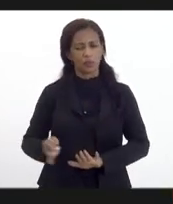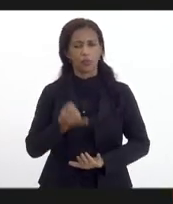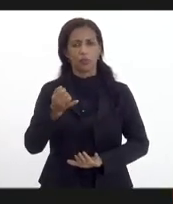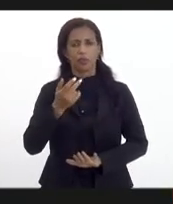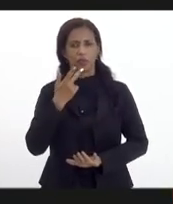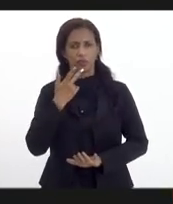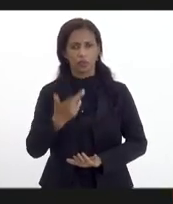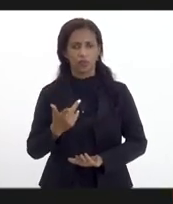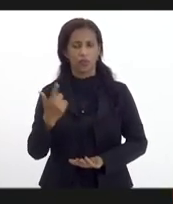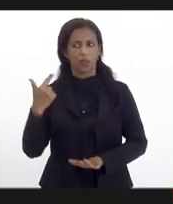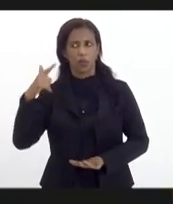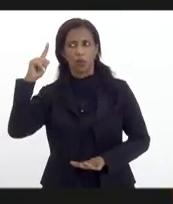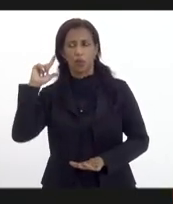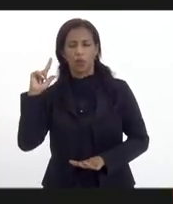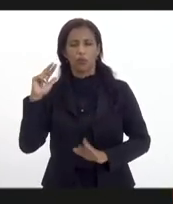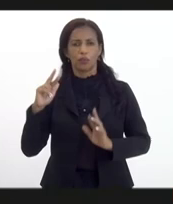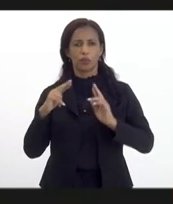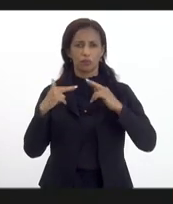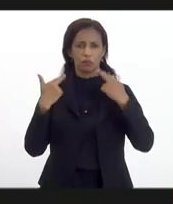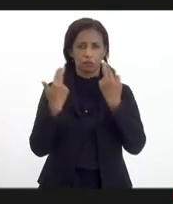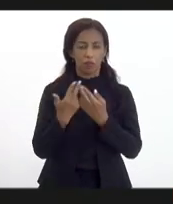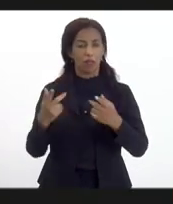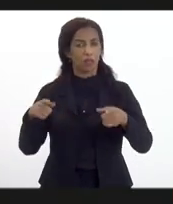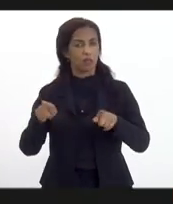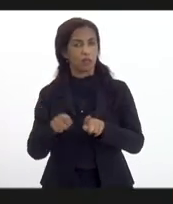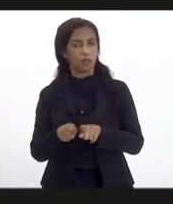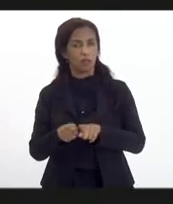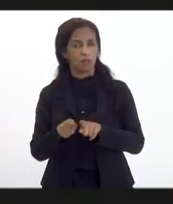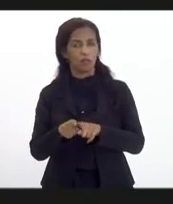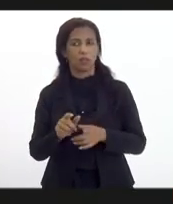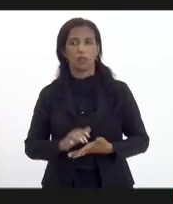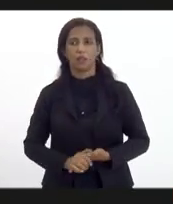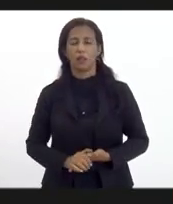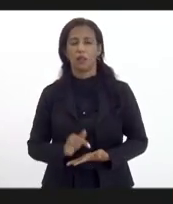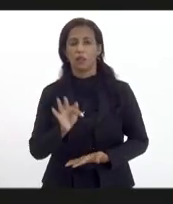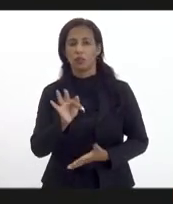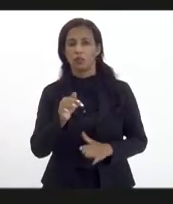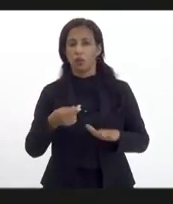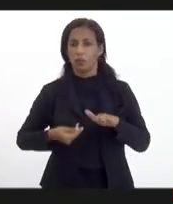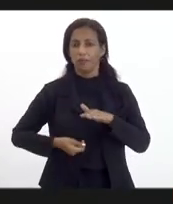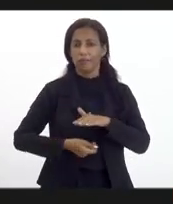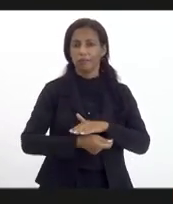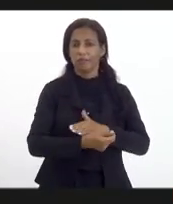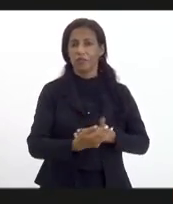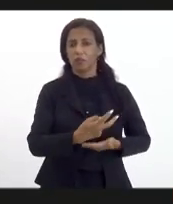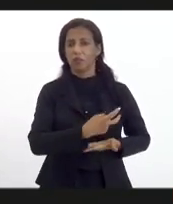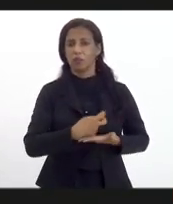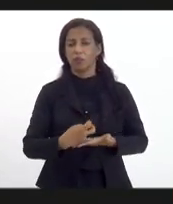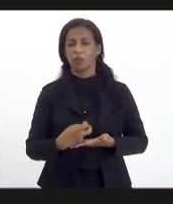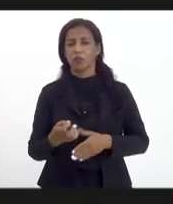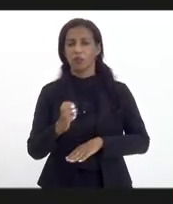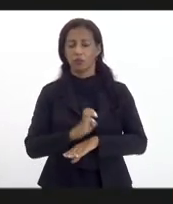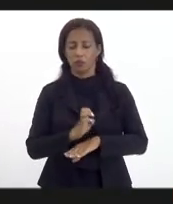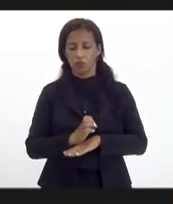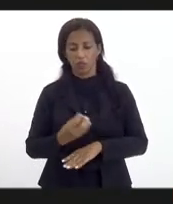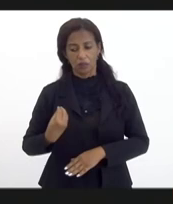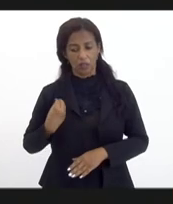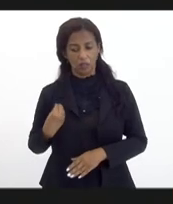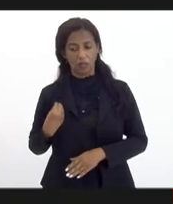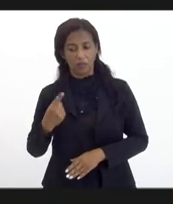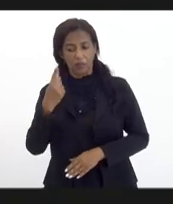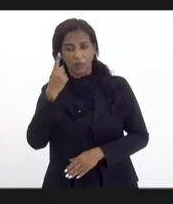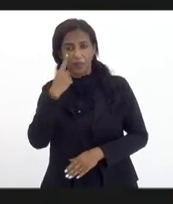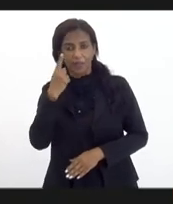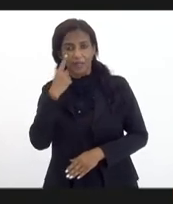aqui em uma outra ocasião, também sobre o Fundo Soberano, ele viveu, e aí está tentando